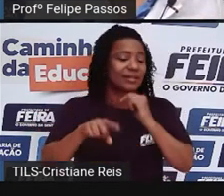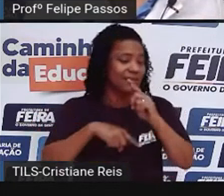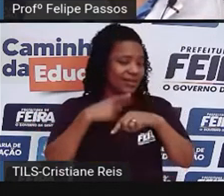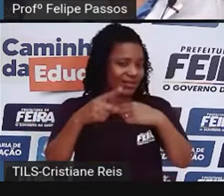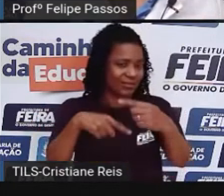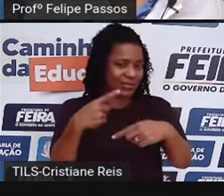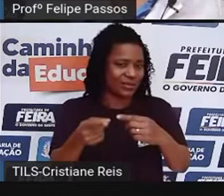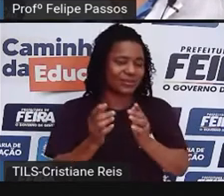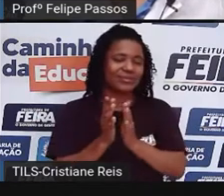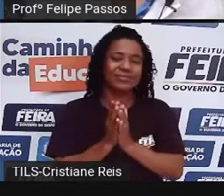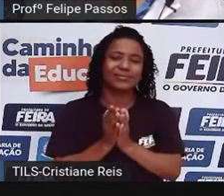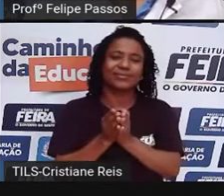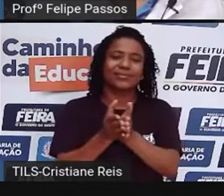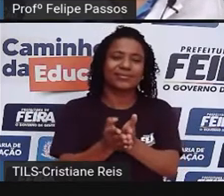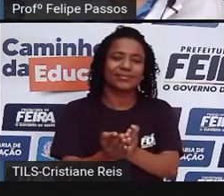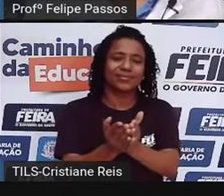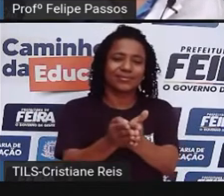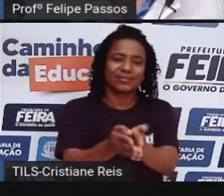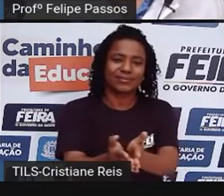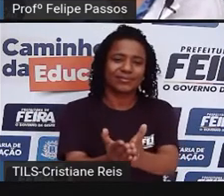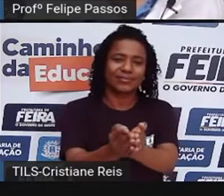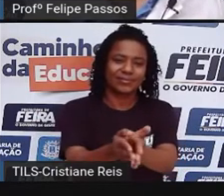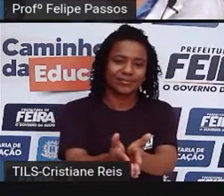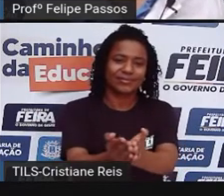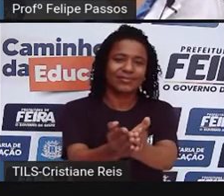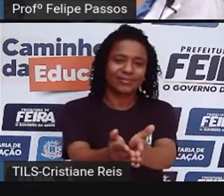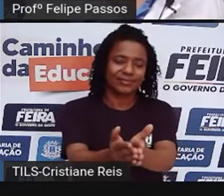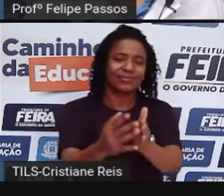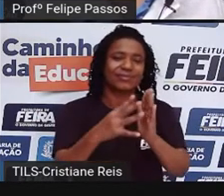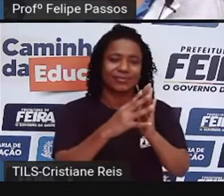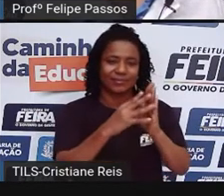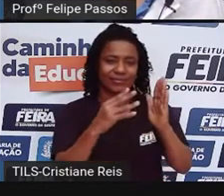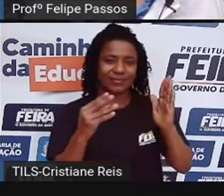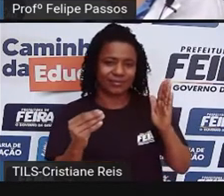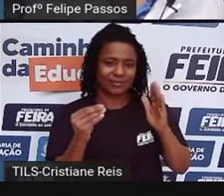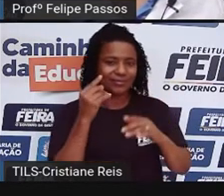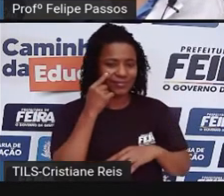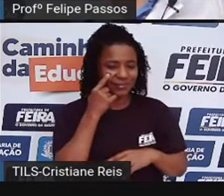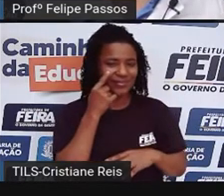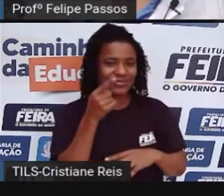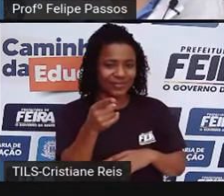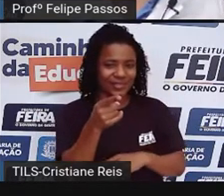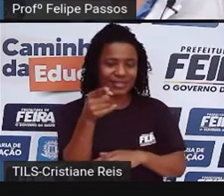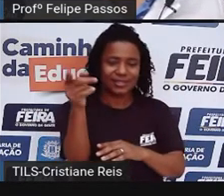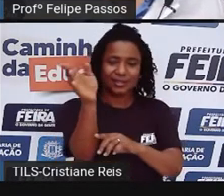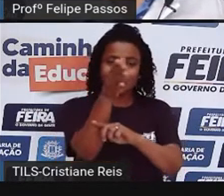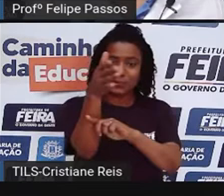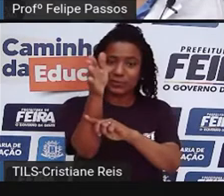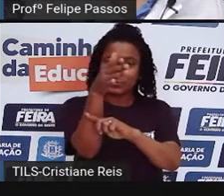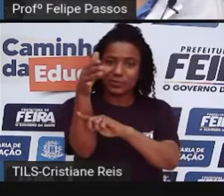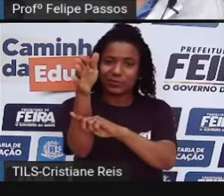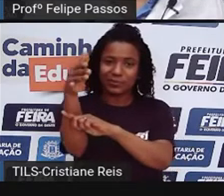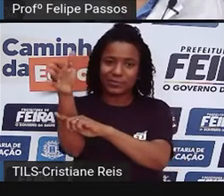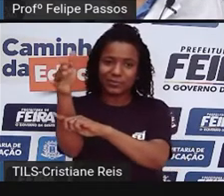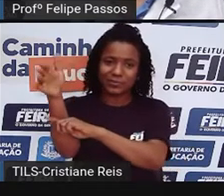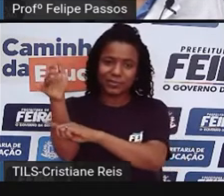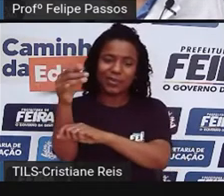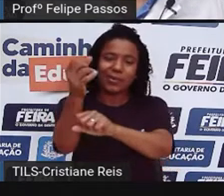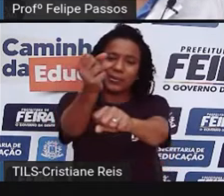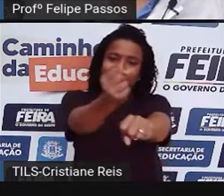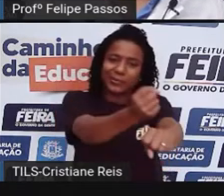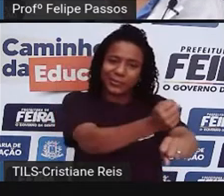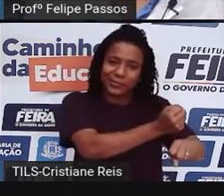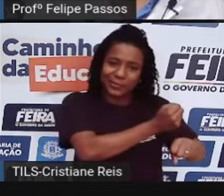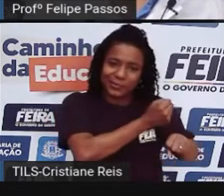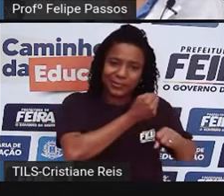ganhando novos modelos. Todos esses que eu coloquei aqui são a vela ou a remo, mas hoje a gente tem barco, hoje não.